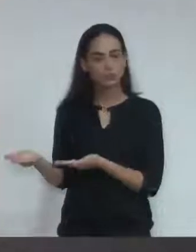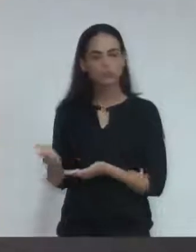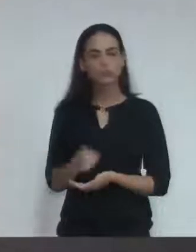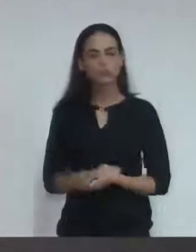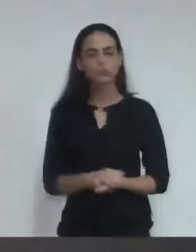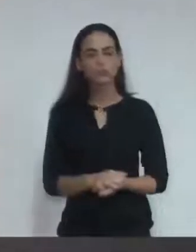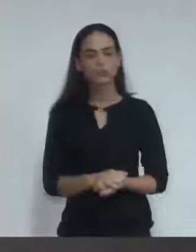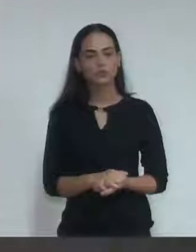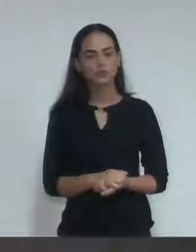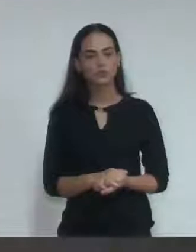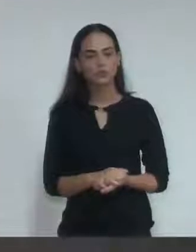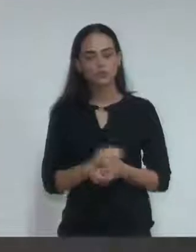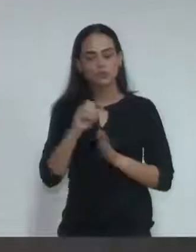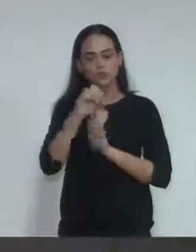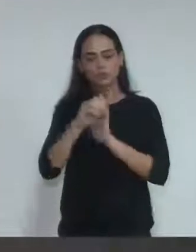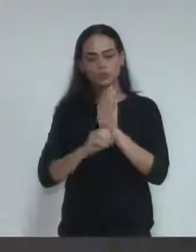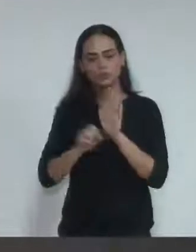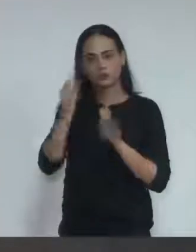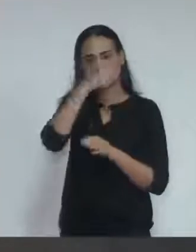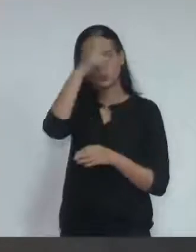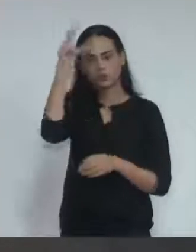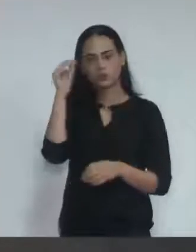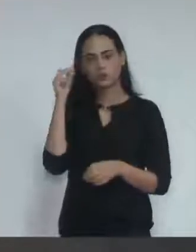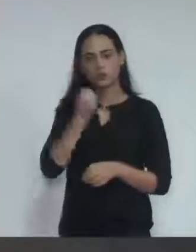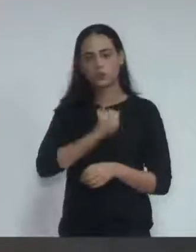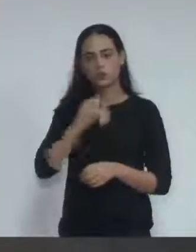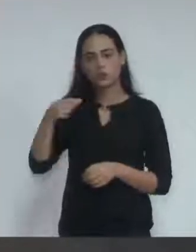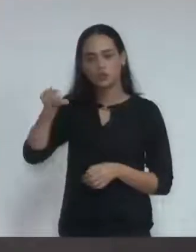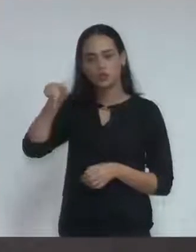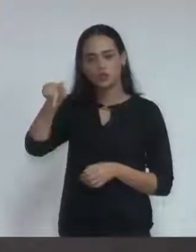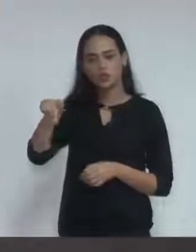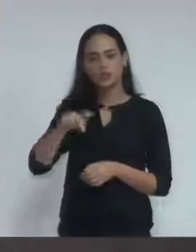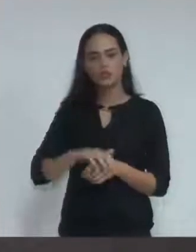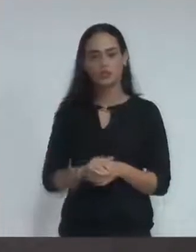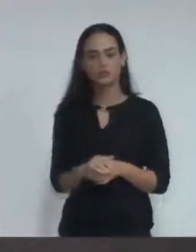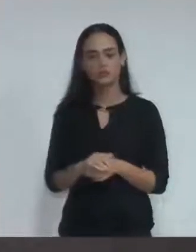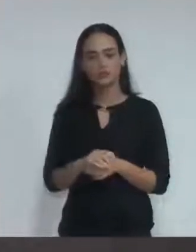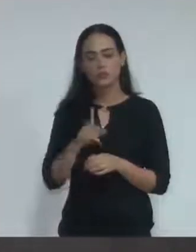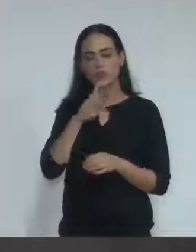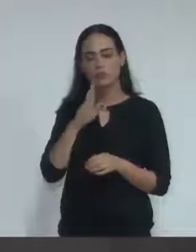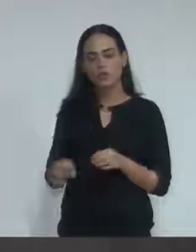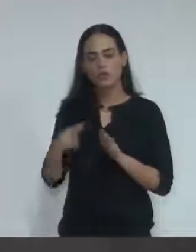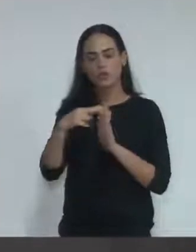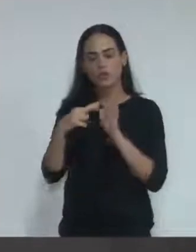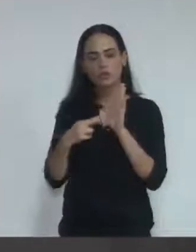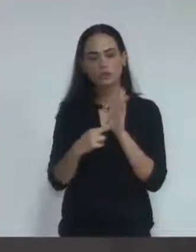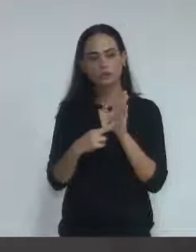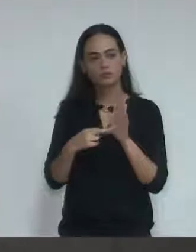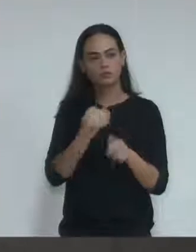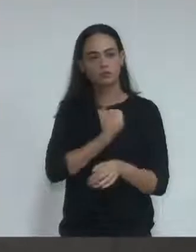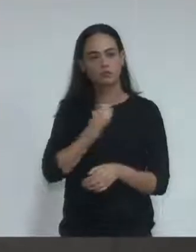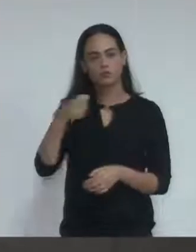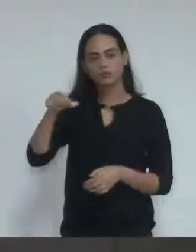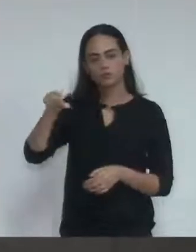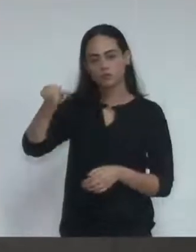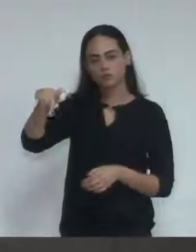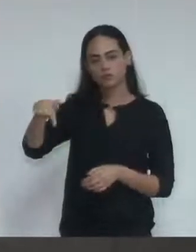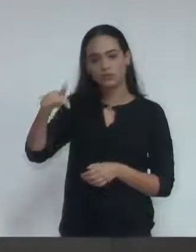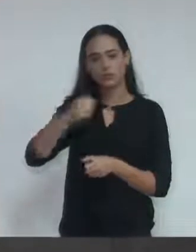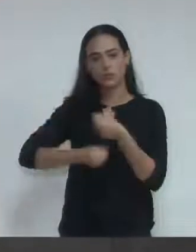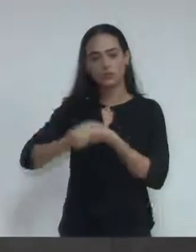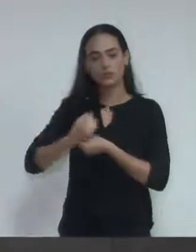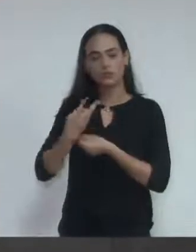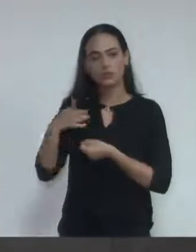Oficio do gabinete do prefeito número 97 de 2018, em resposta ao requerimento número 17 de 2018, de autoria do vereador Edson PC.